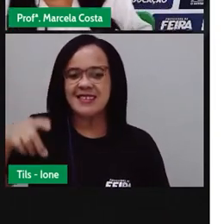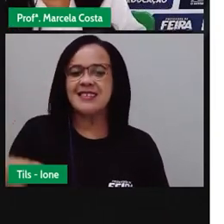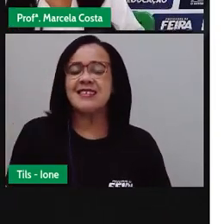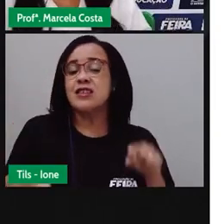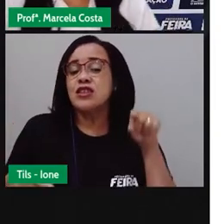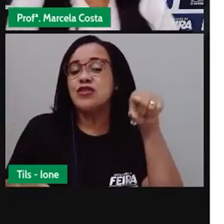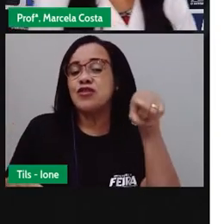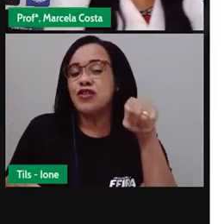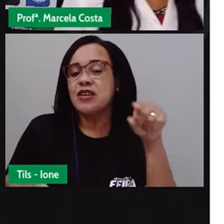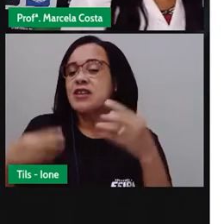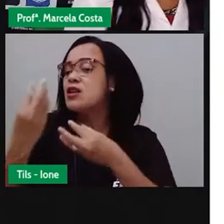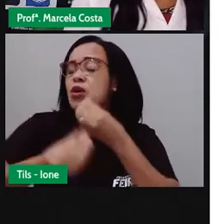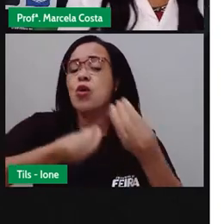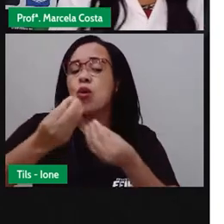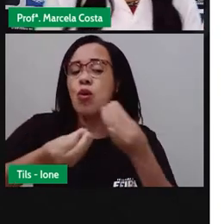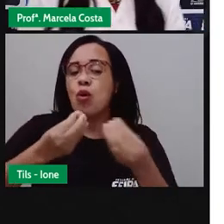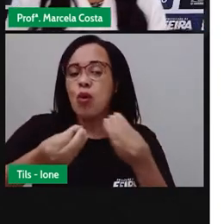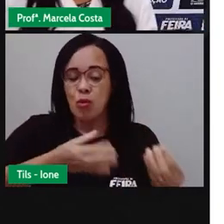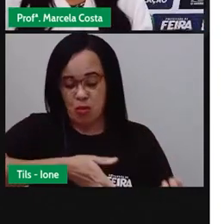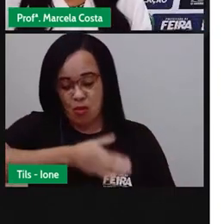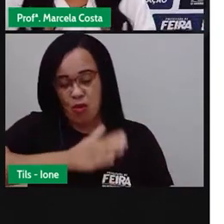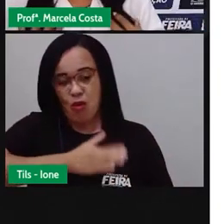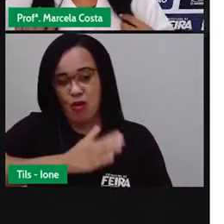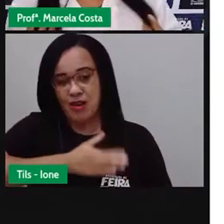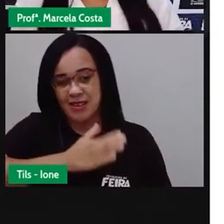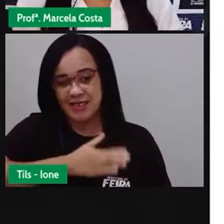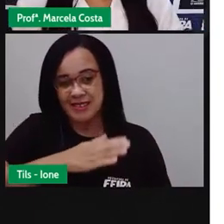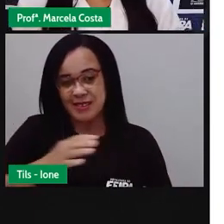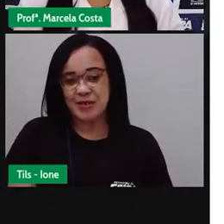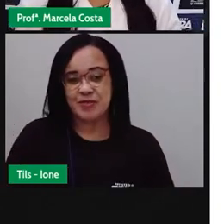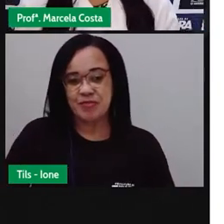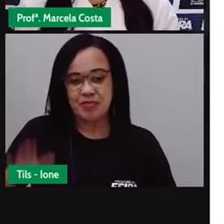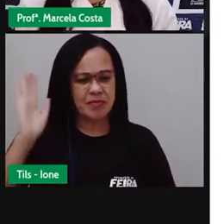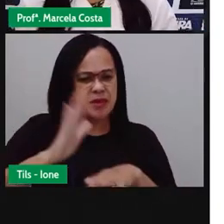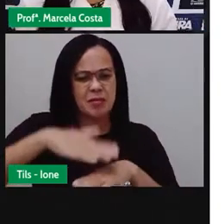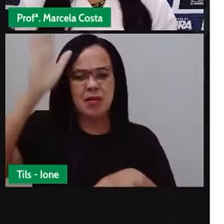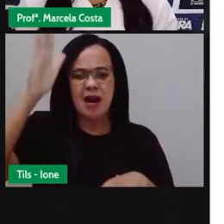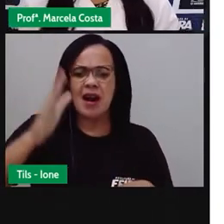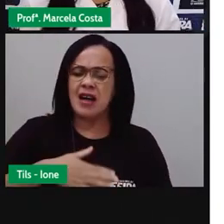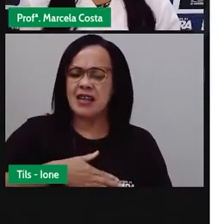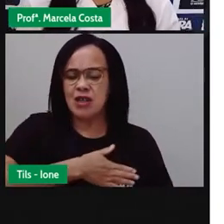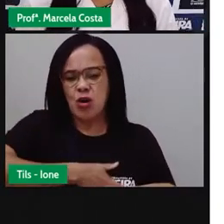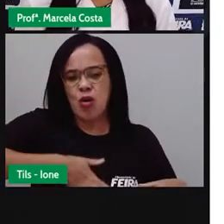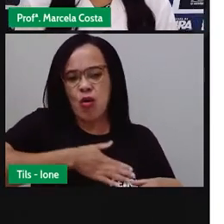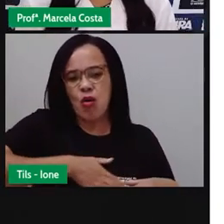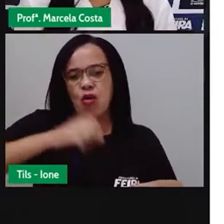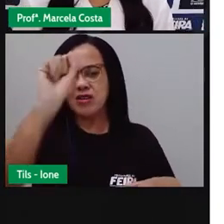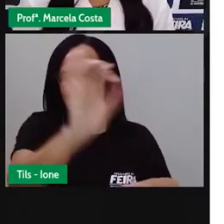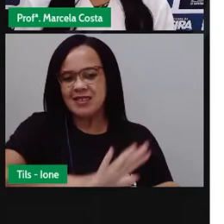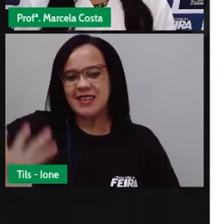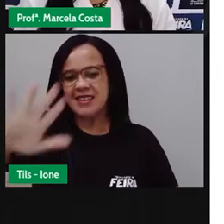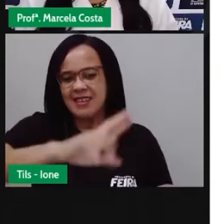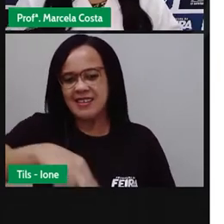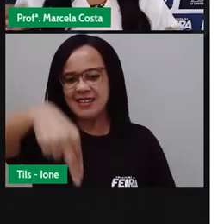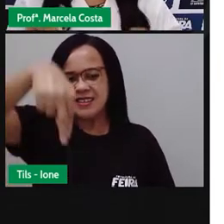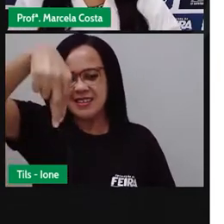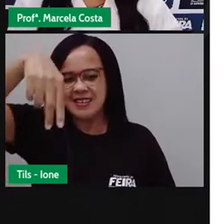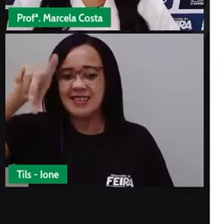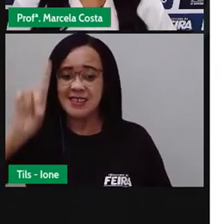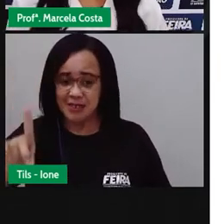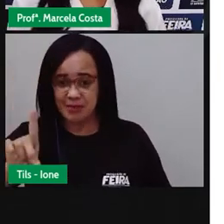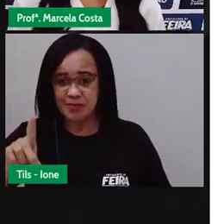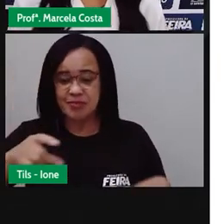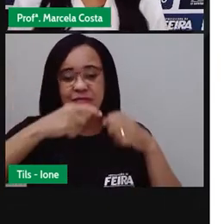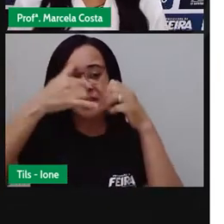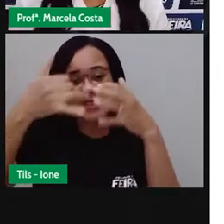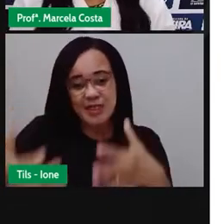O que é que vocês mais gostam dessa nossa região, que é a região nordeste. Conta aqui